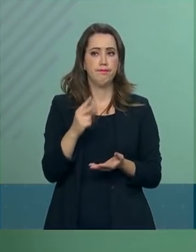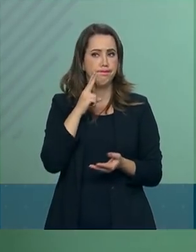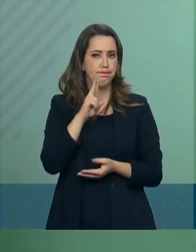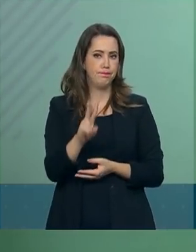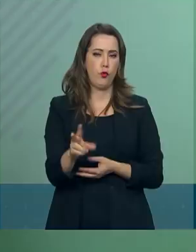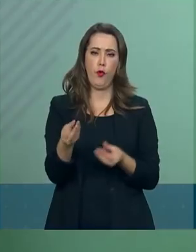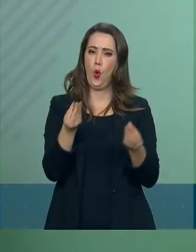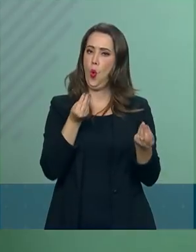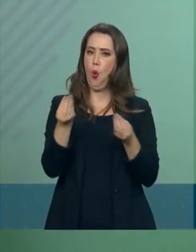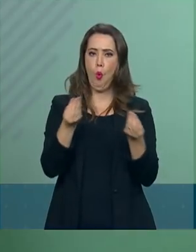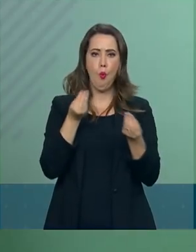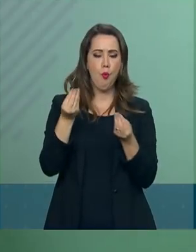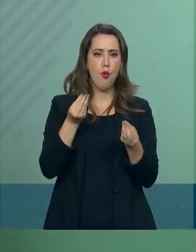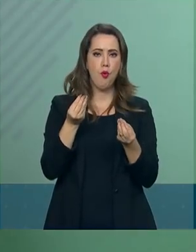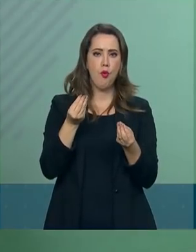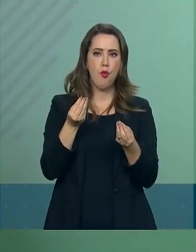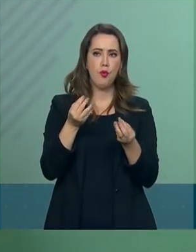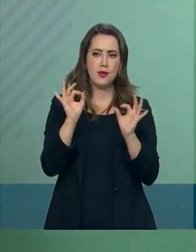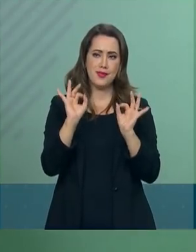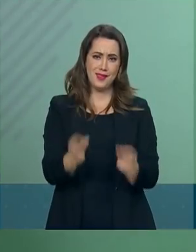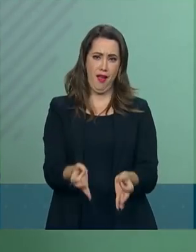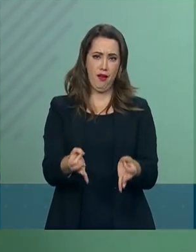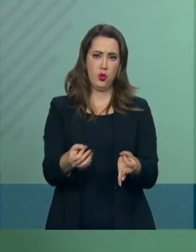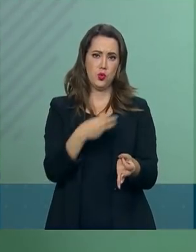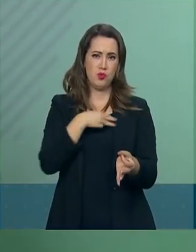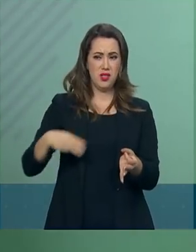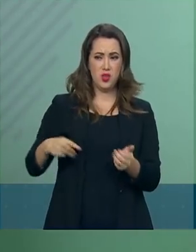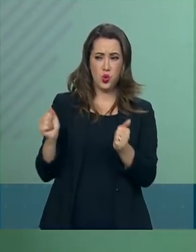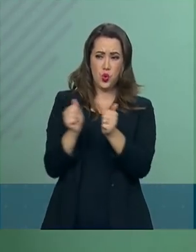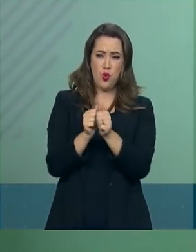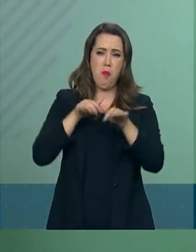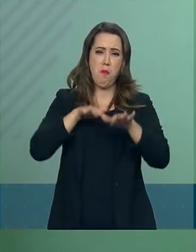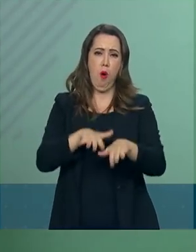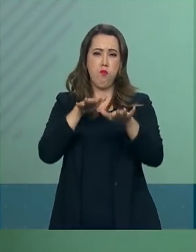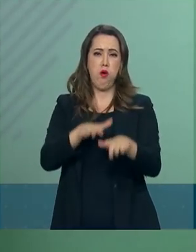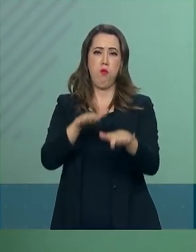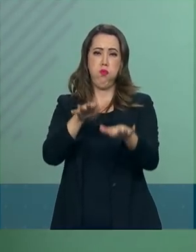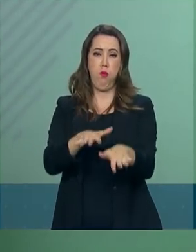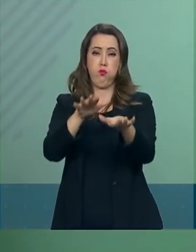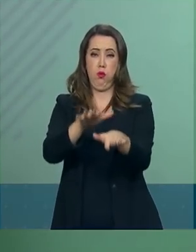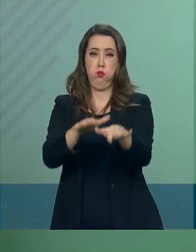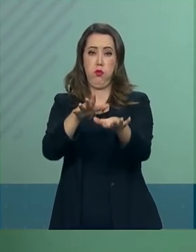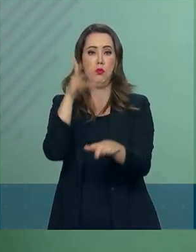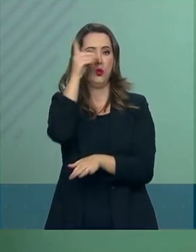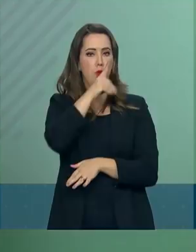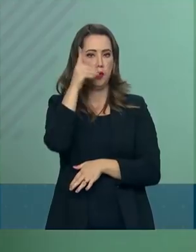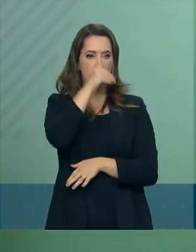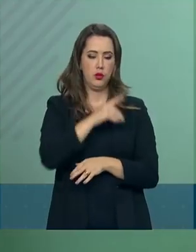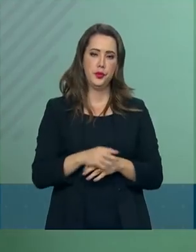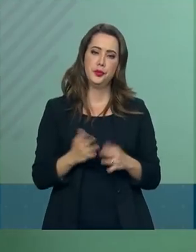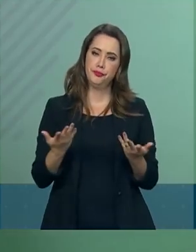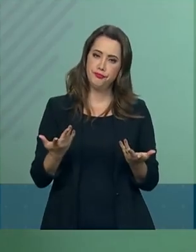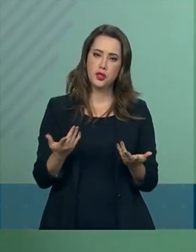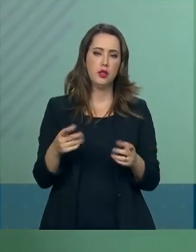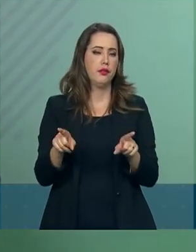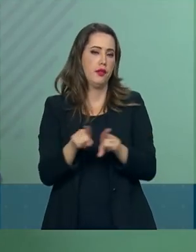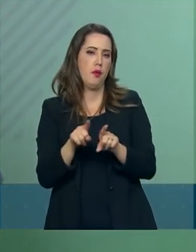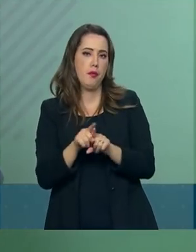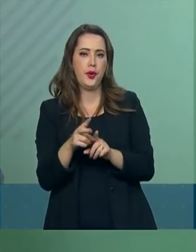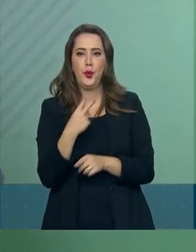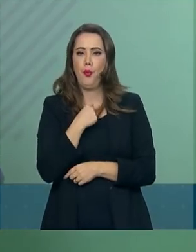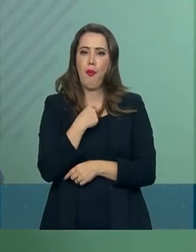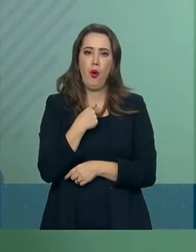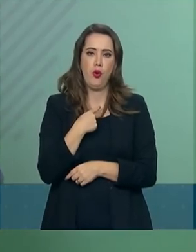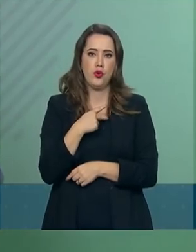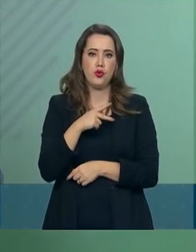adequado a participação dos ministros nos eventos do próximo domingo, tampouco naturalmente da